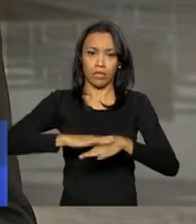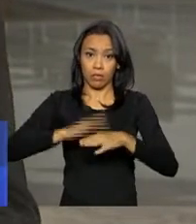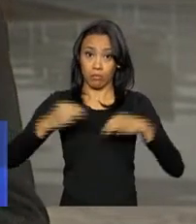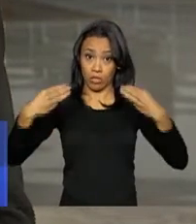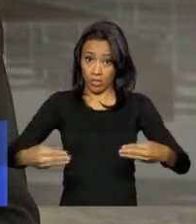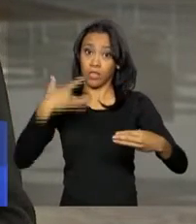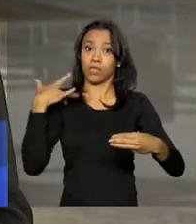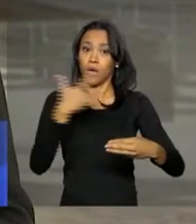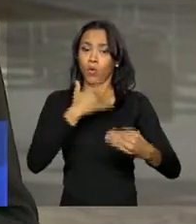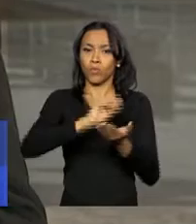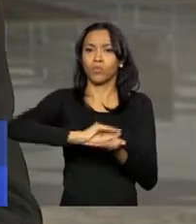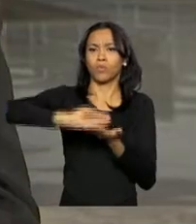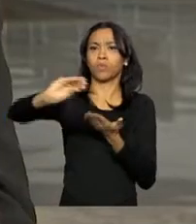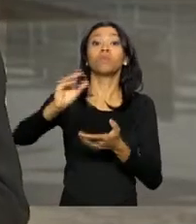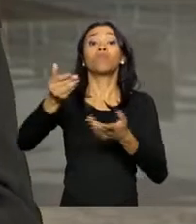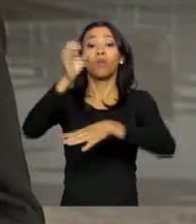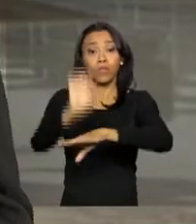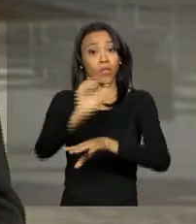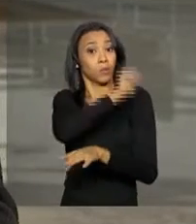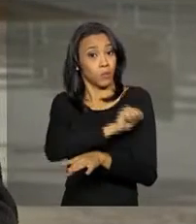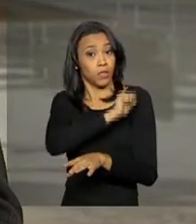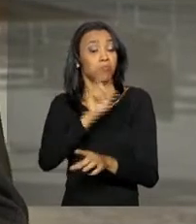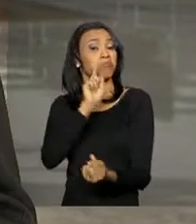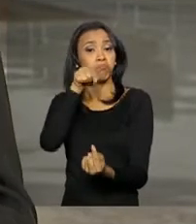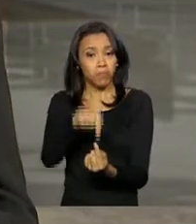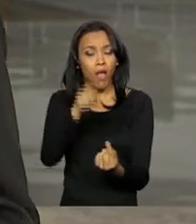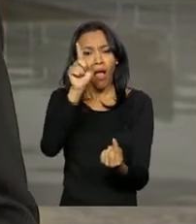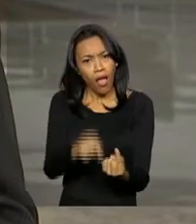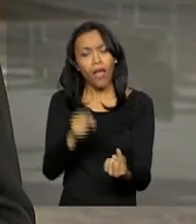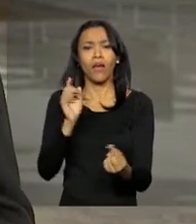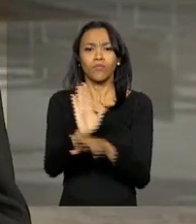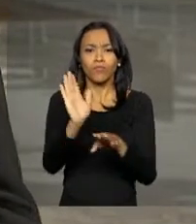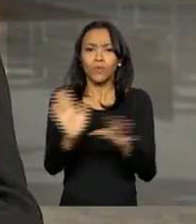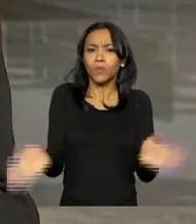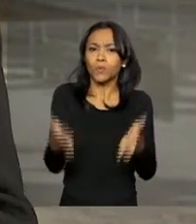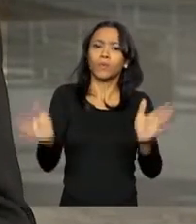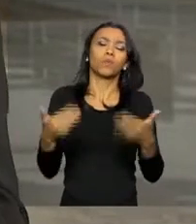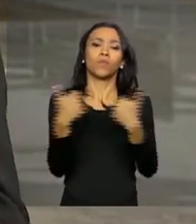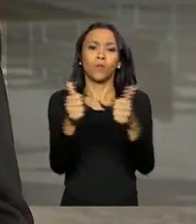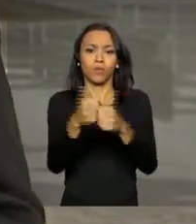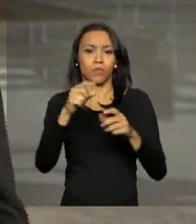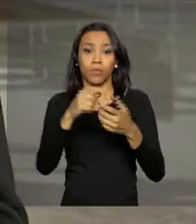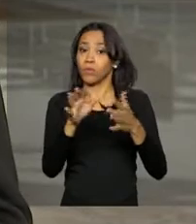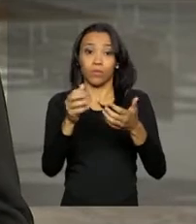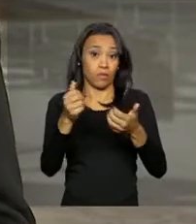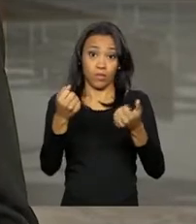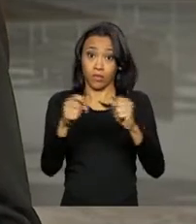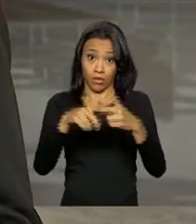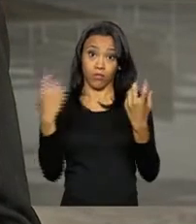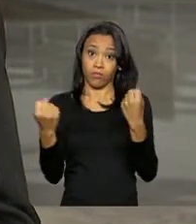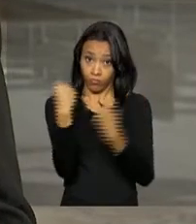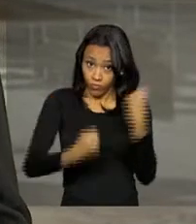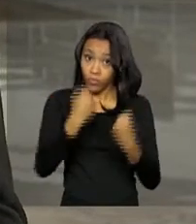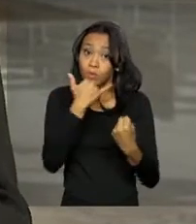da Saúde ao estado do Rio de Janeiro, como você falou, para a operacionalização dos serviços de transporte de pacientes durante os Jogos Olímpicos e